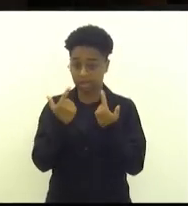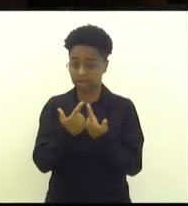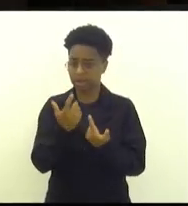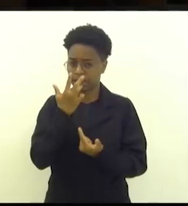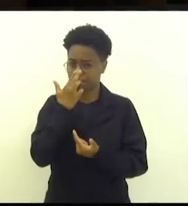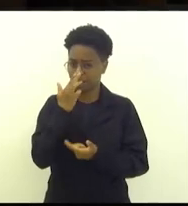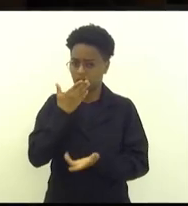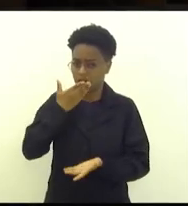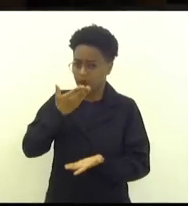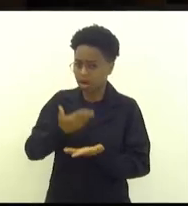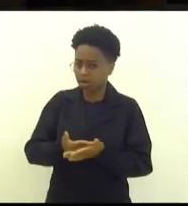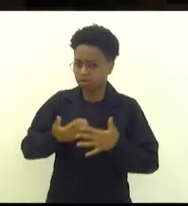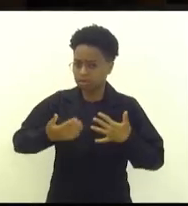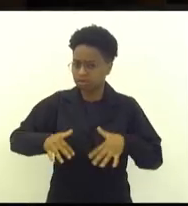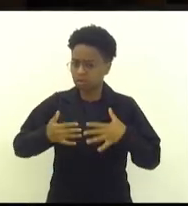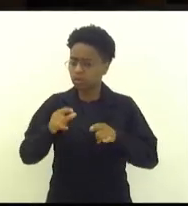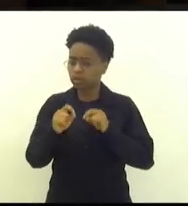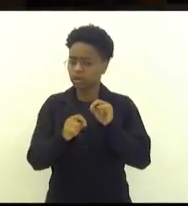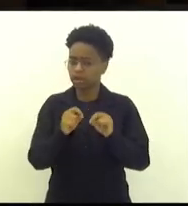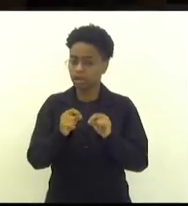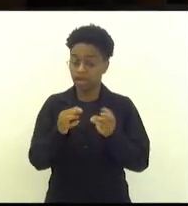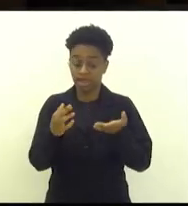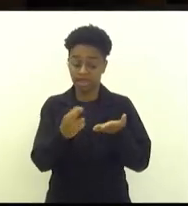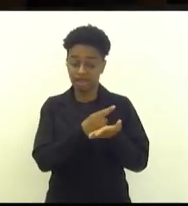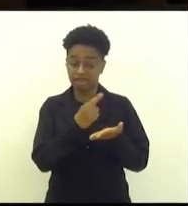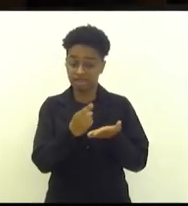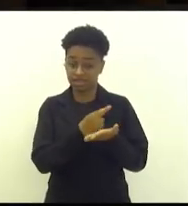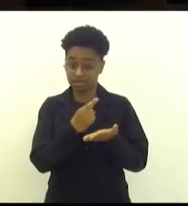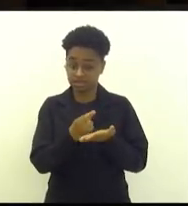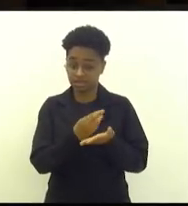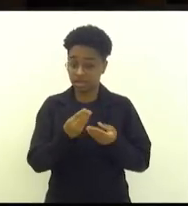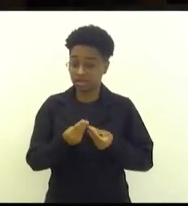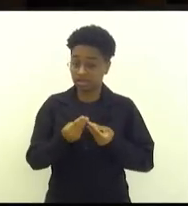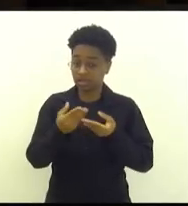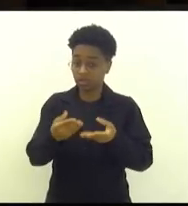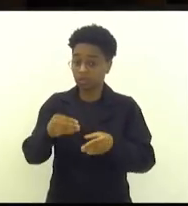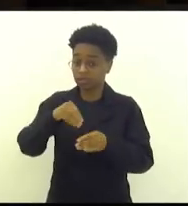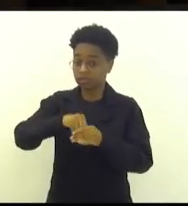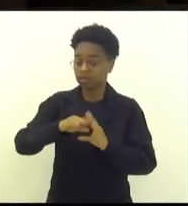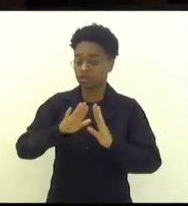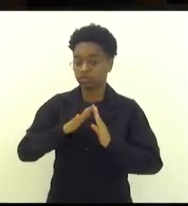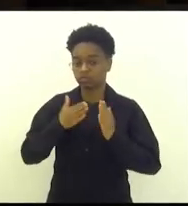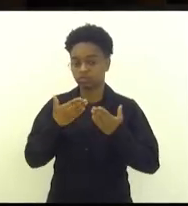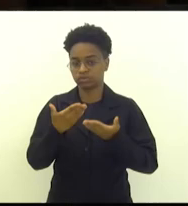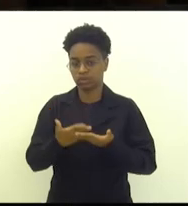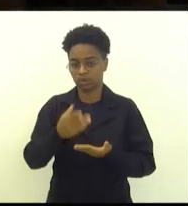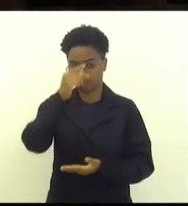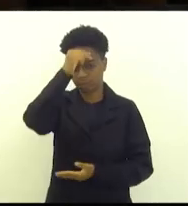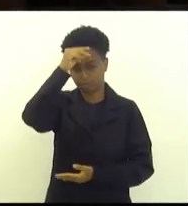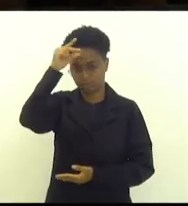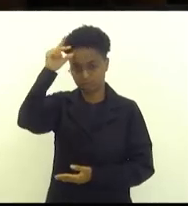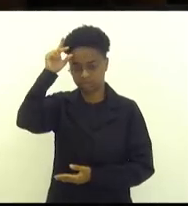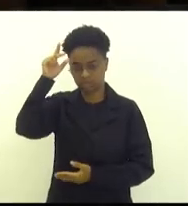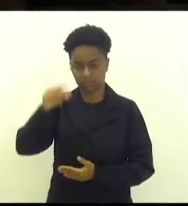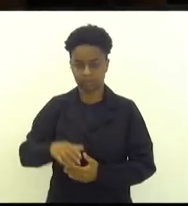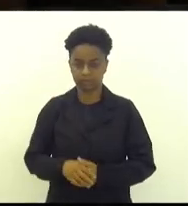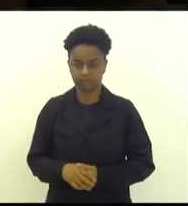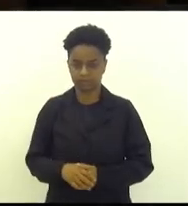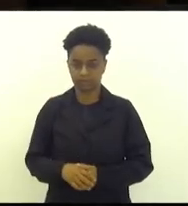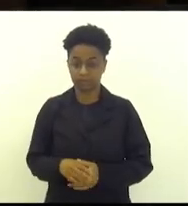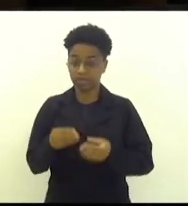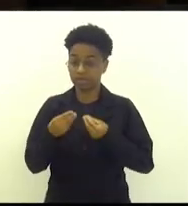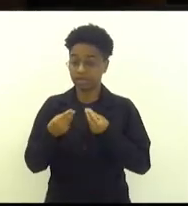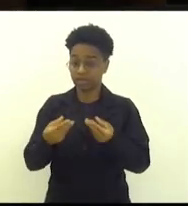escandaloso, foi a entrega de revistas dentro da escola municipal, de uma escola municipal para